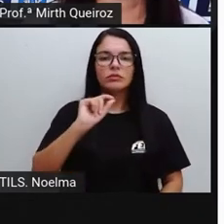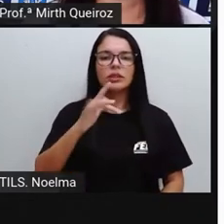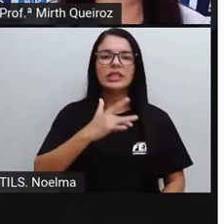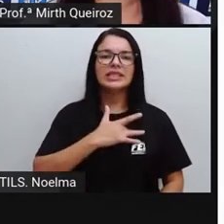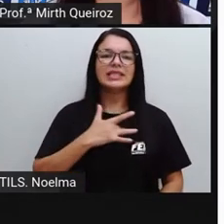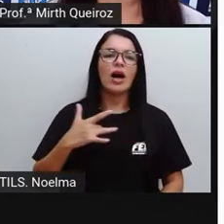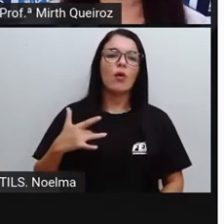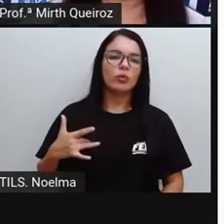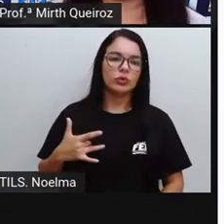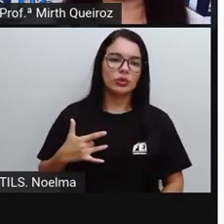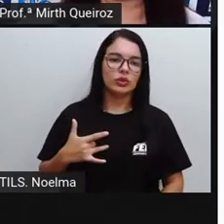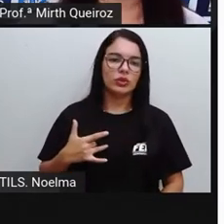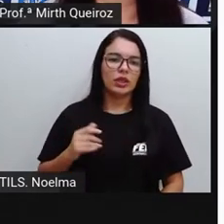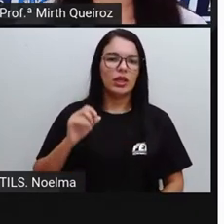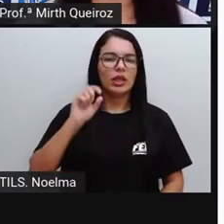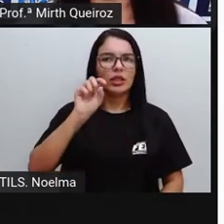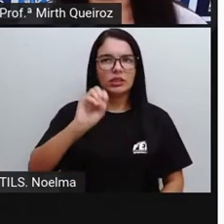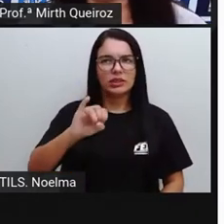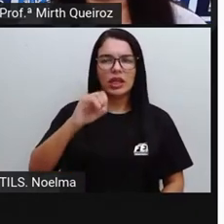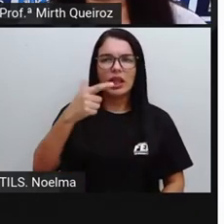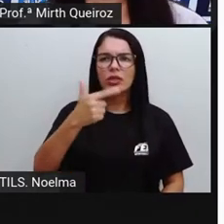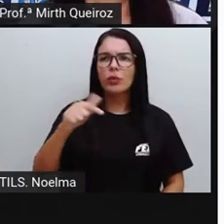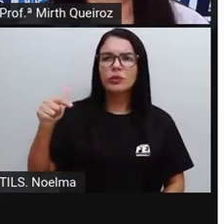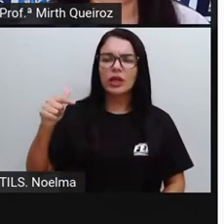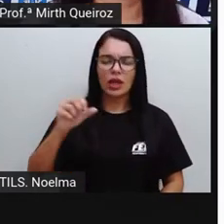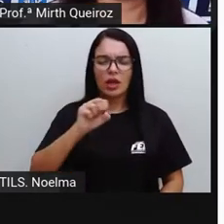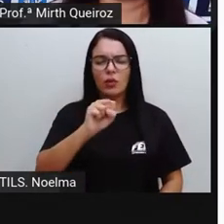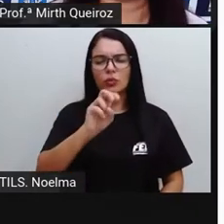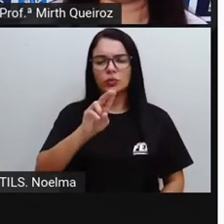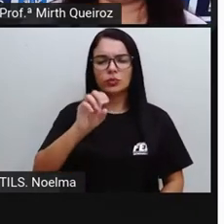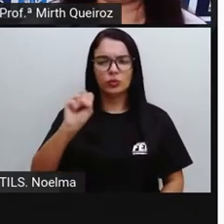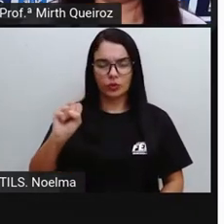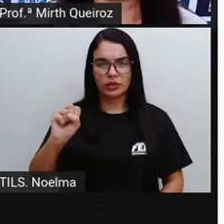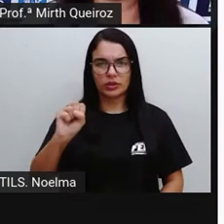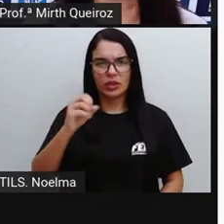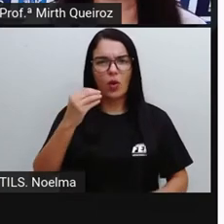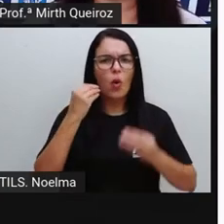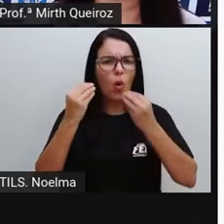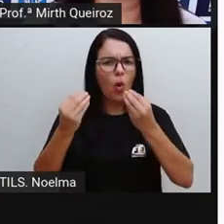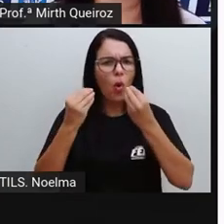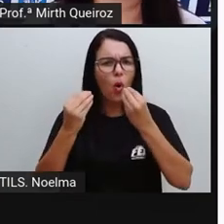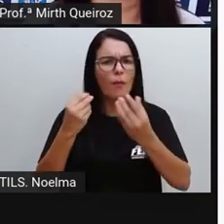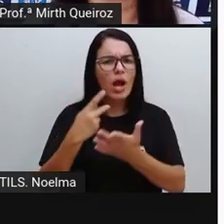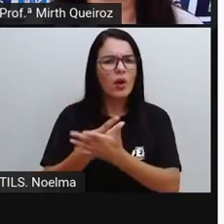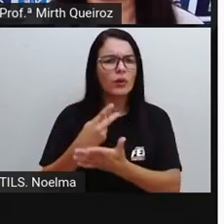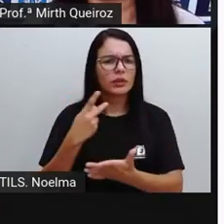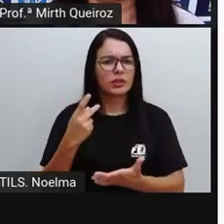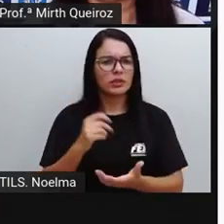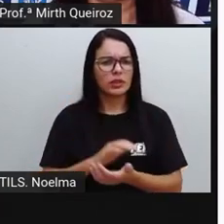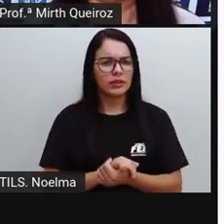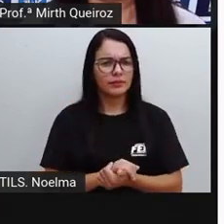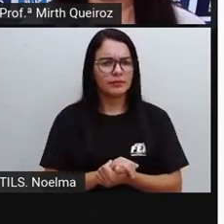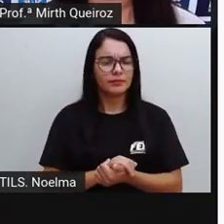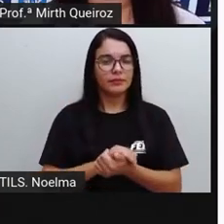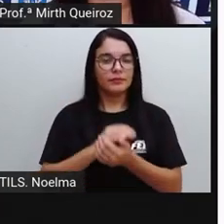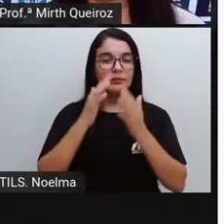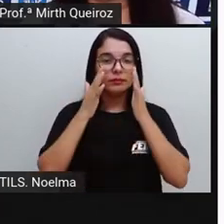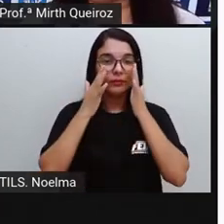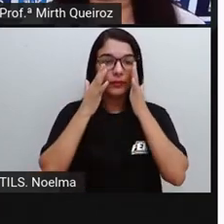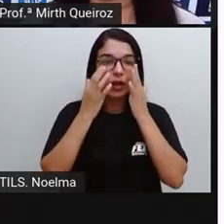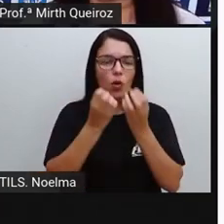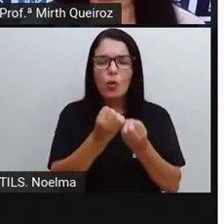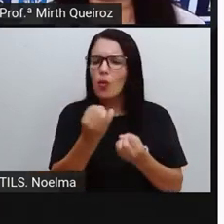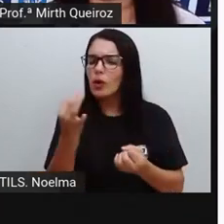aí Se não existisse O SUS Caso ele não existisse Quantas pessoas Poderiam pagar Pelos